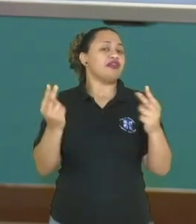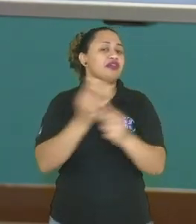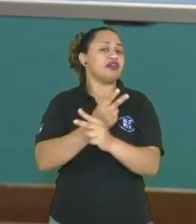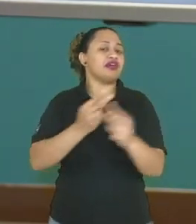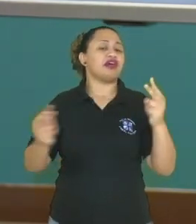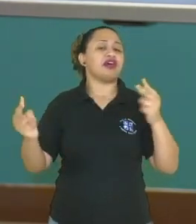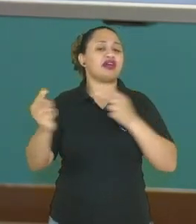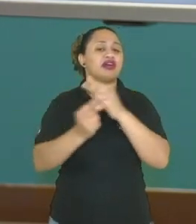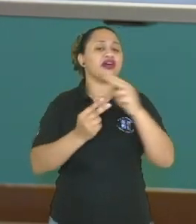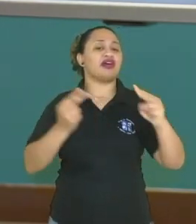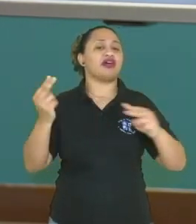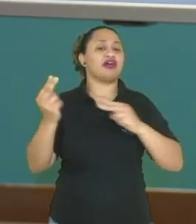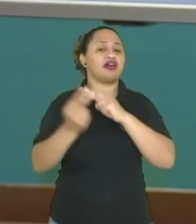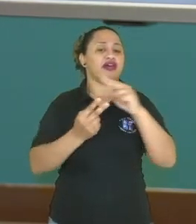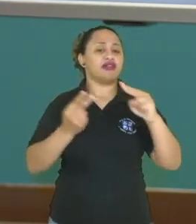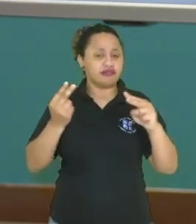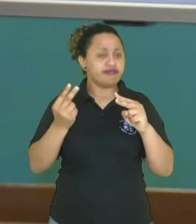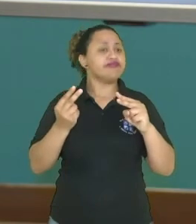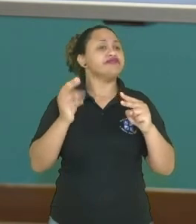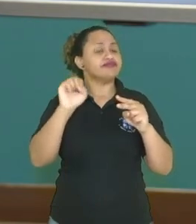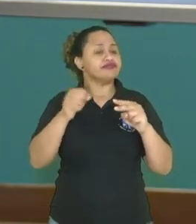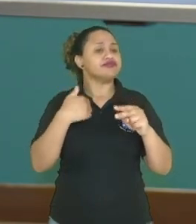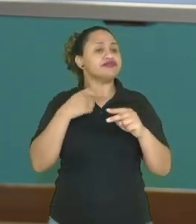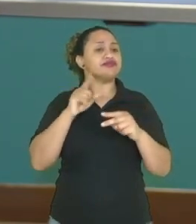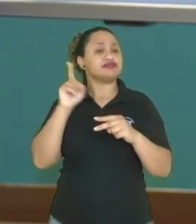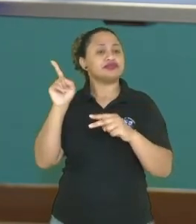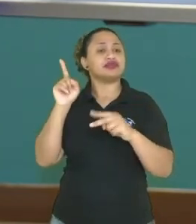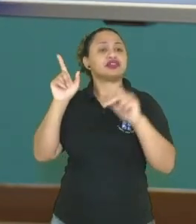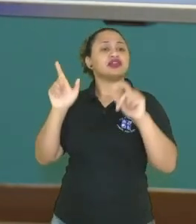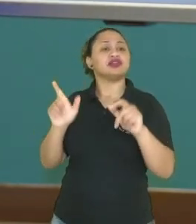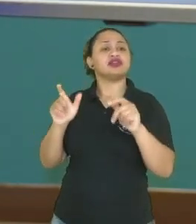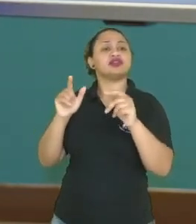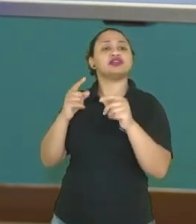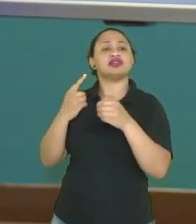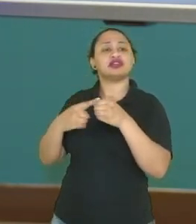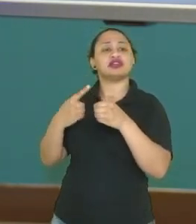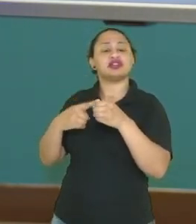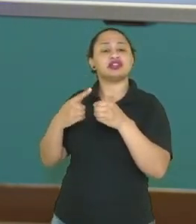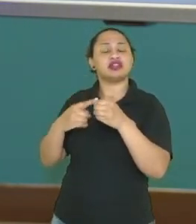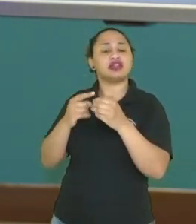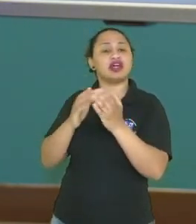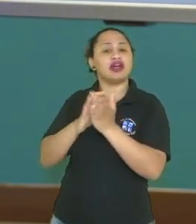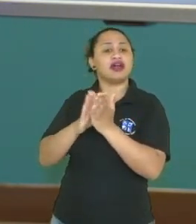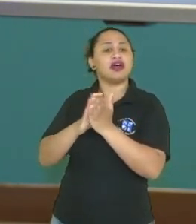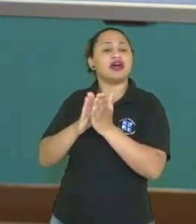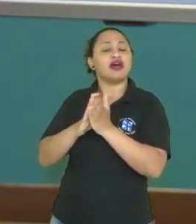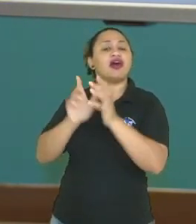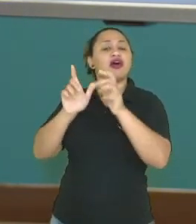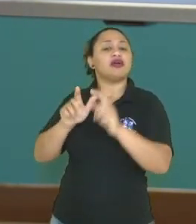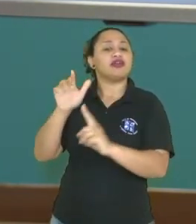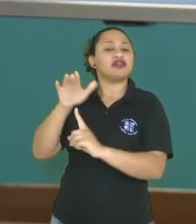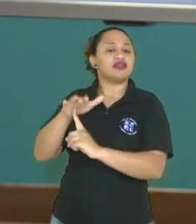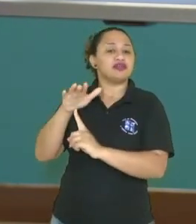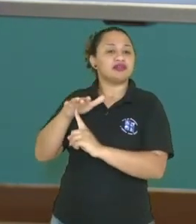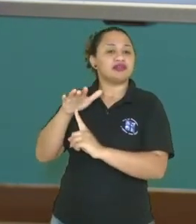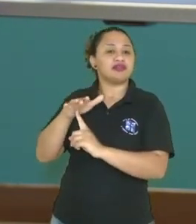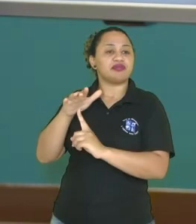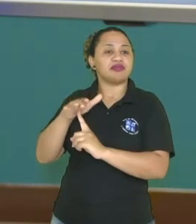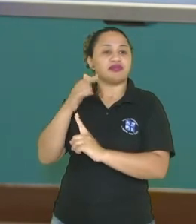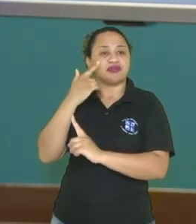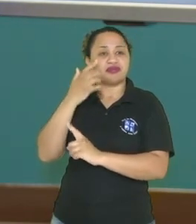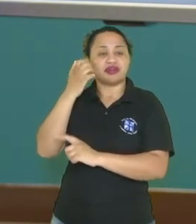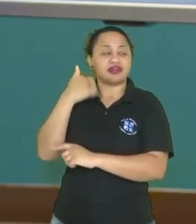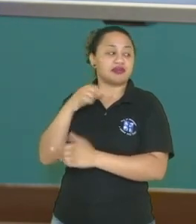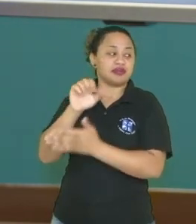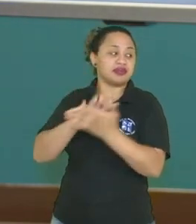Nas usinas eólicas. No caso, essa aqui é de Palmas, tá? Não Palmas Tocantins. Palmas. Usina eólica de